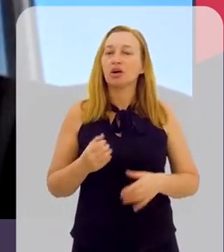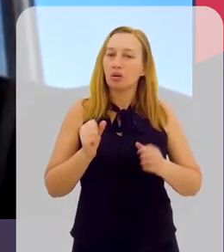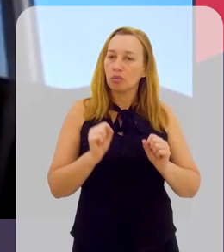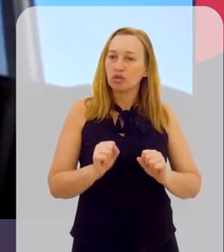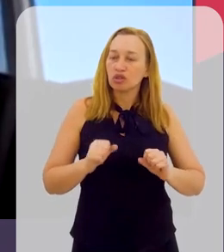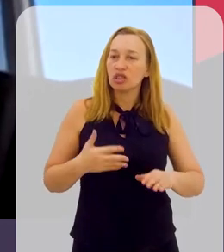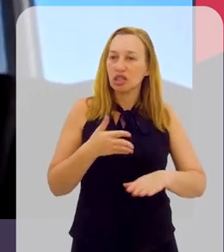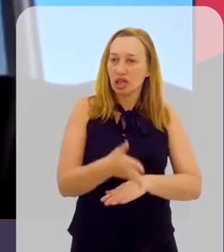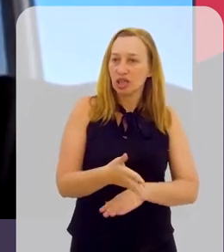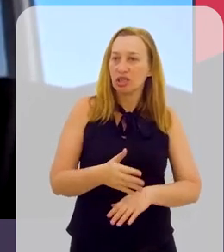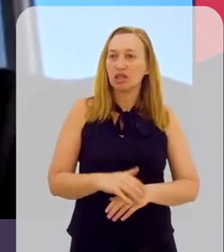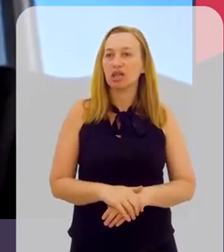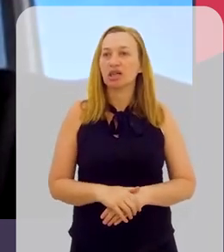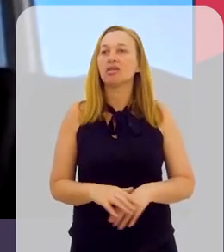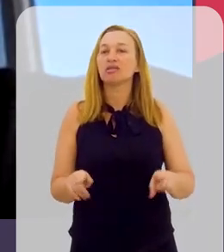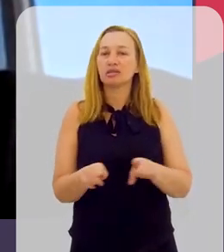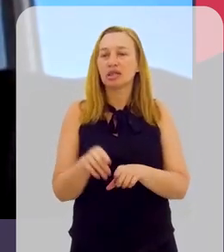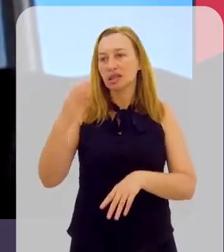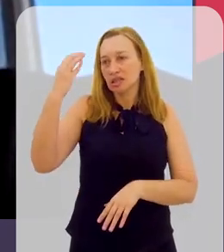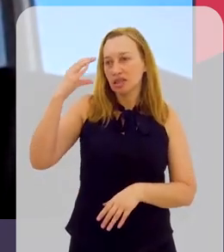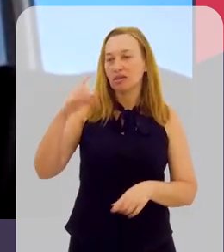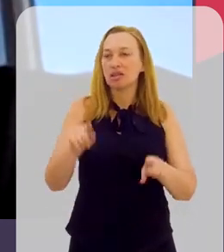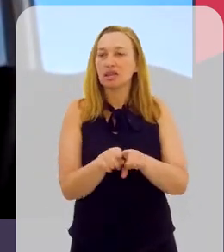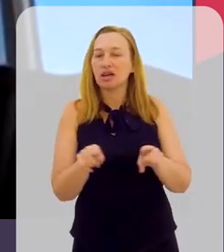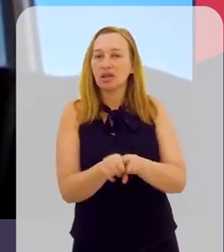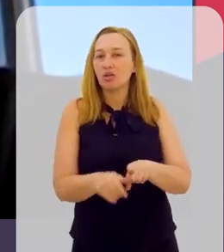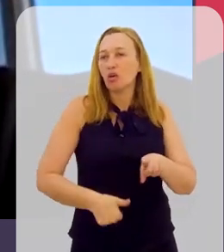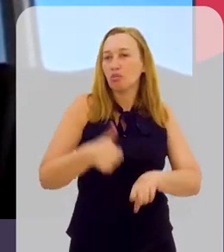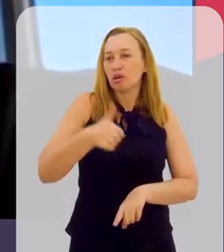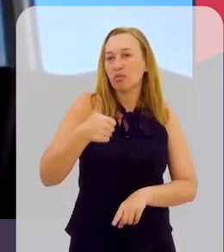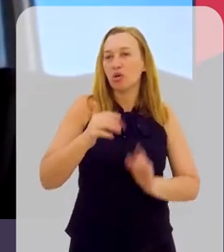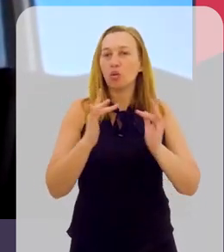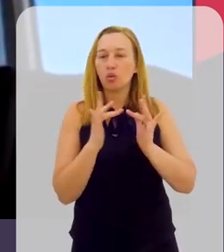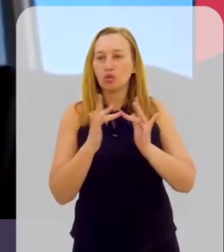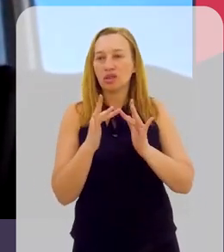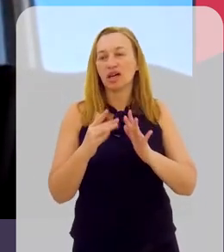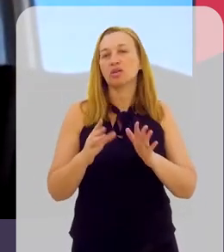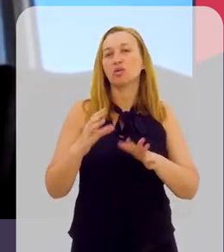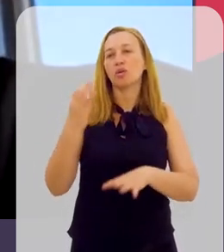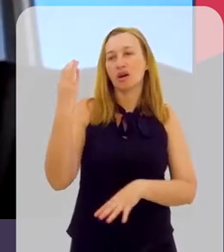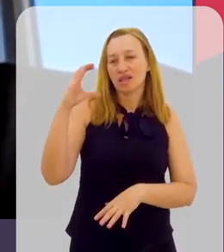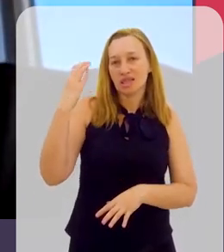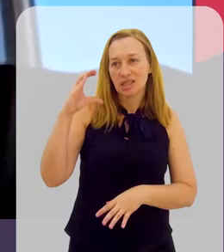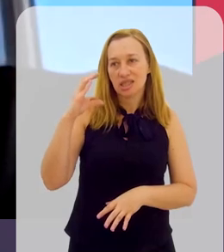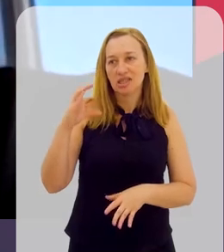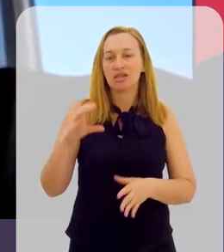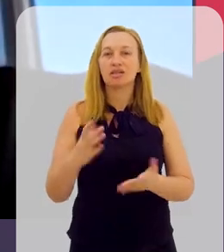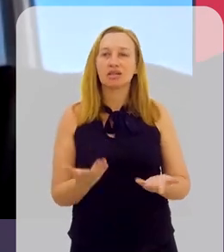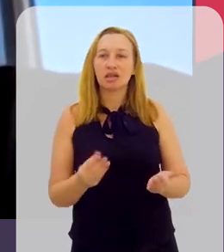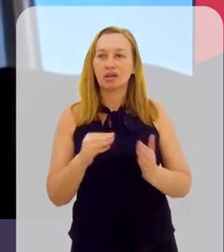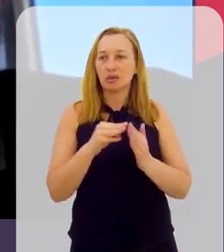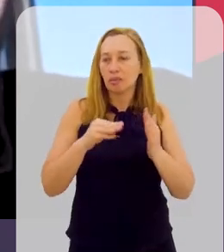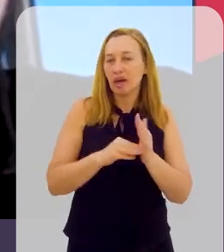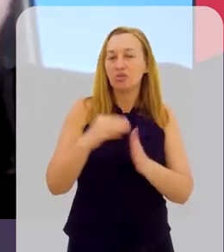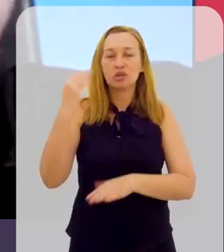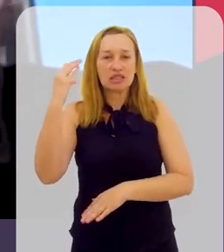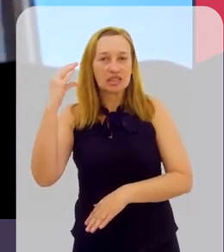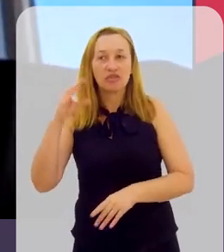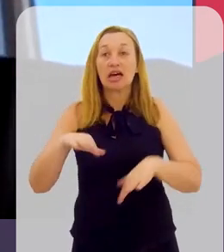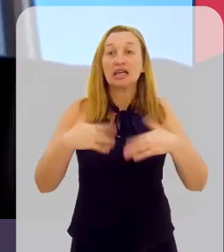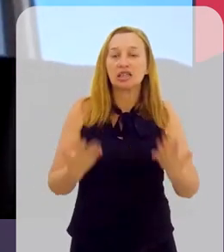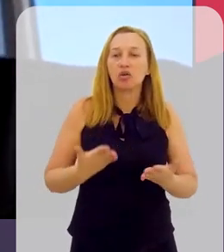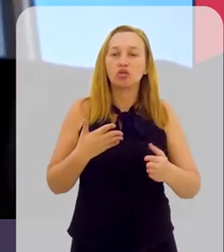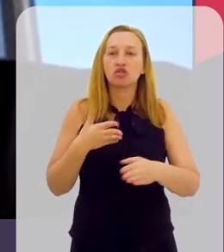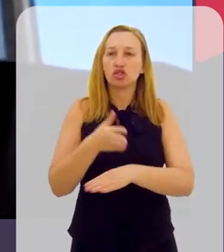onde eu poderia chegar. E cientificamente também, porque foi o meu primeiro contato com a ciência, com o método científico.